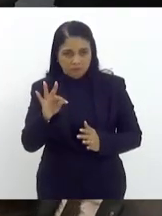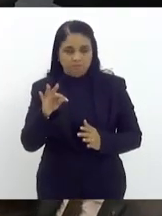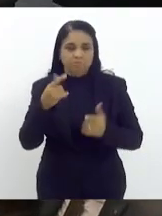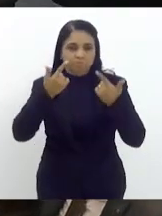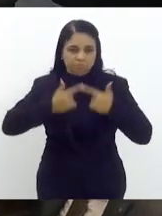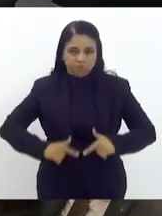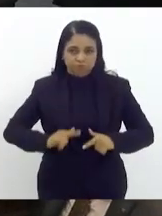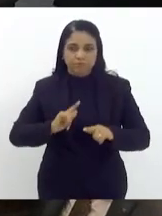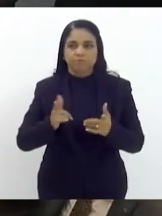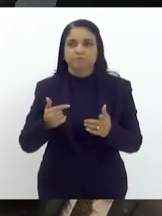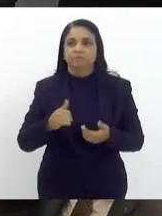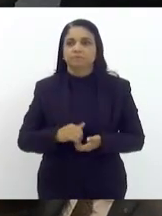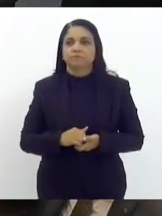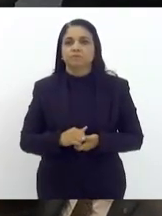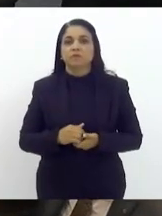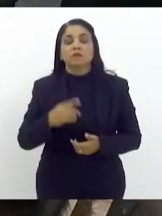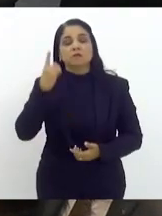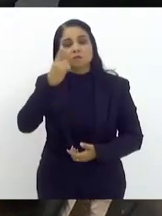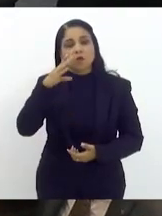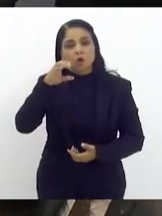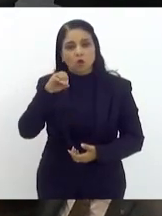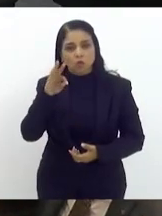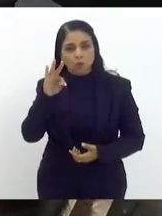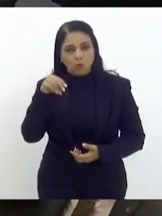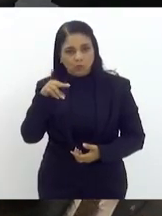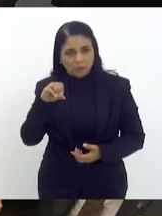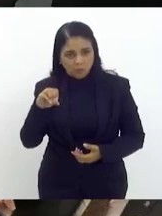Pai presidente